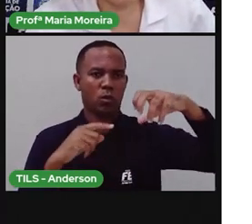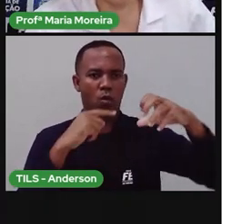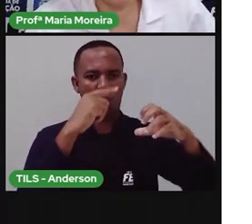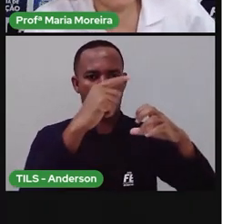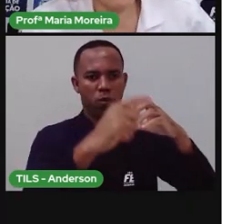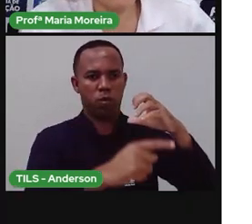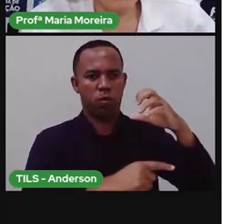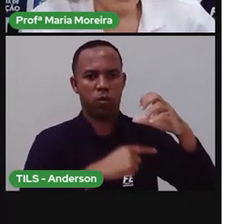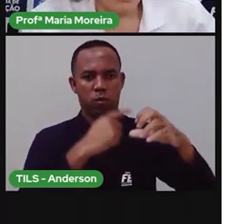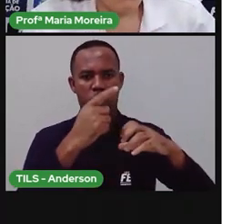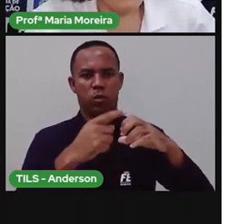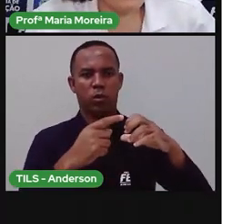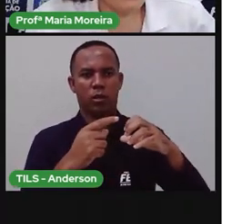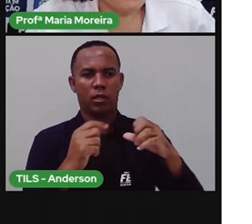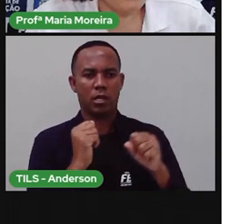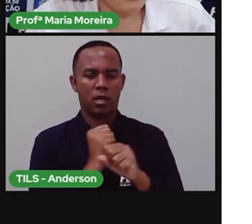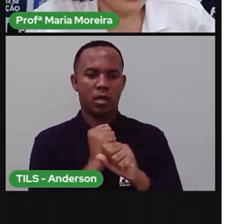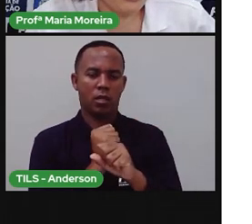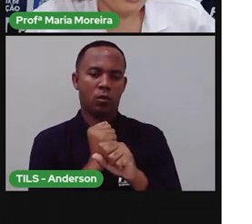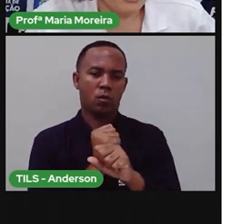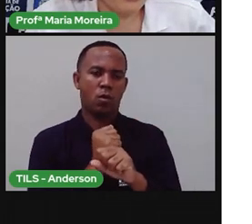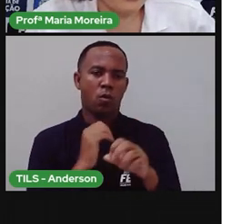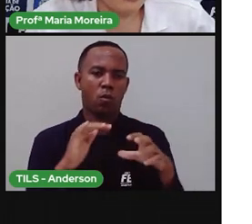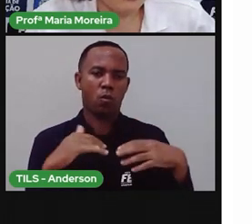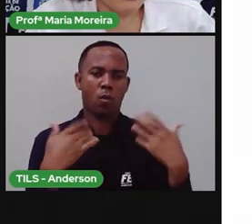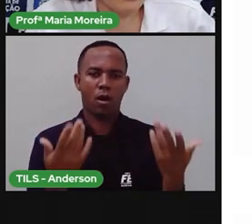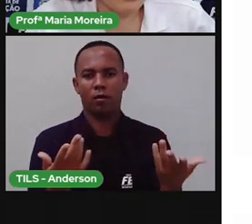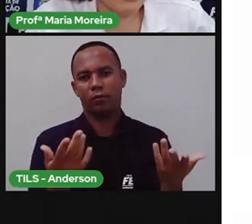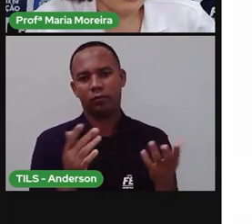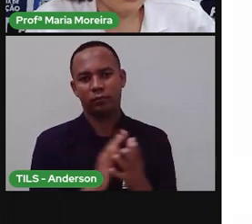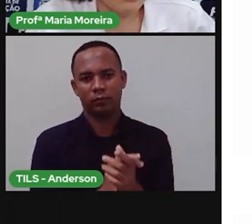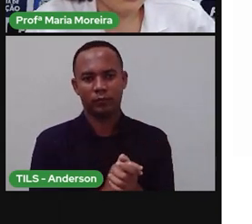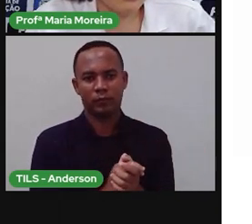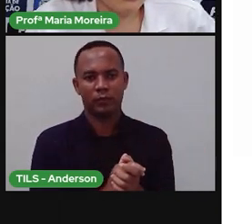estações do ano. Quantas estações do ano a gente tem, Anderson?